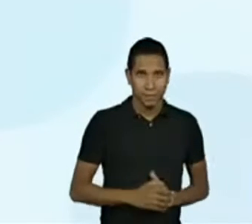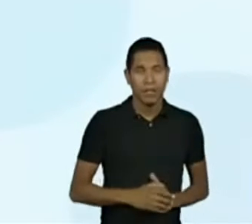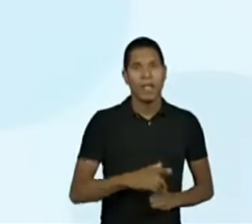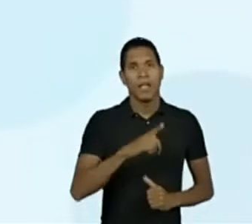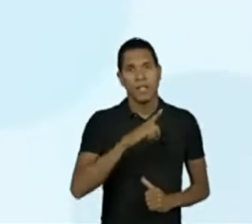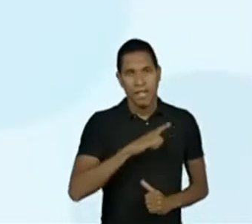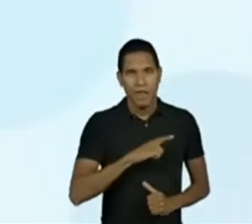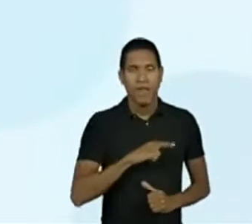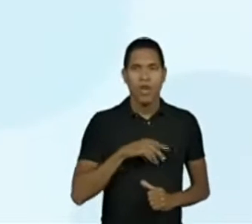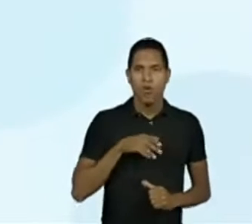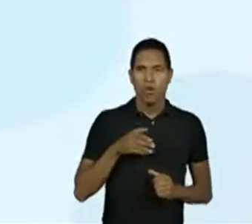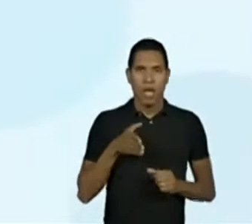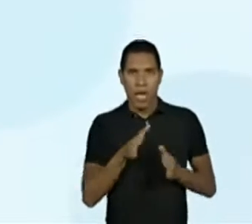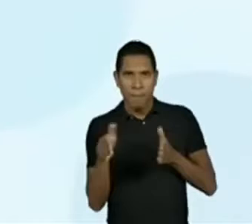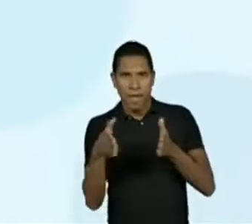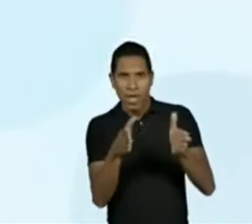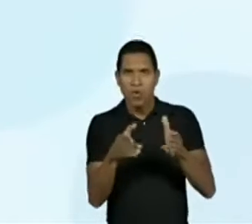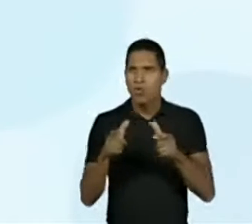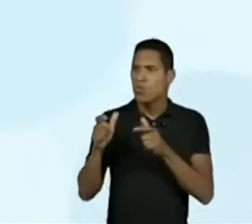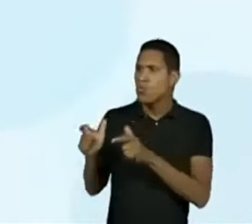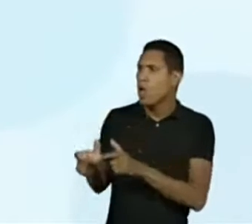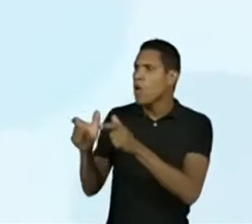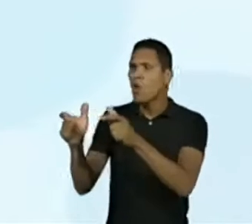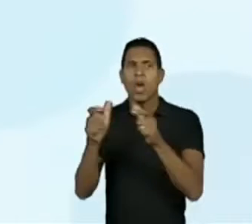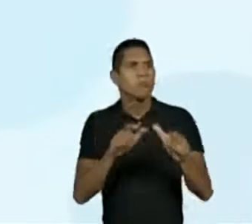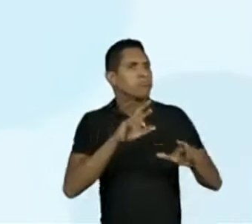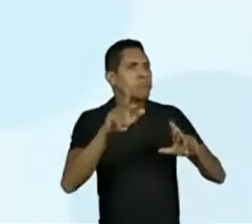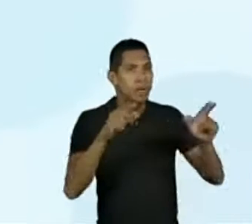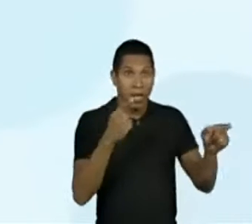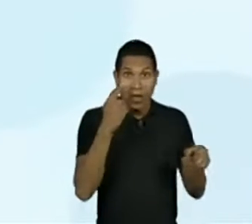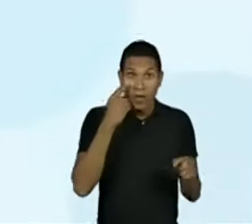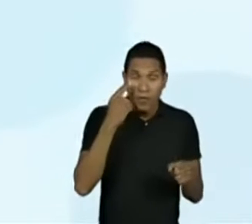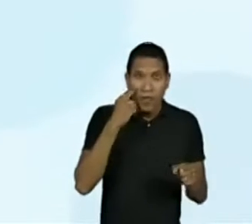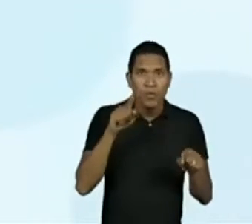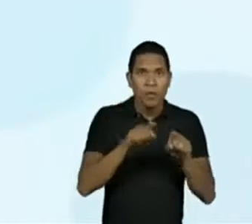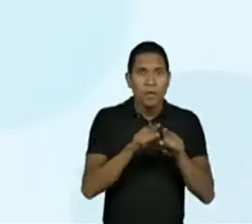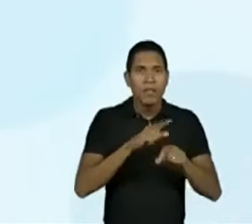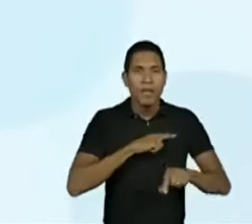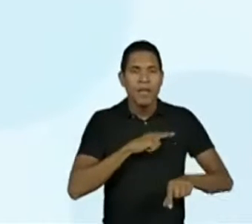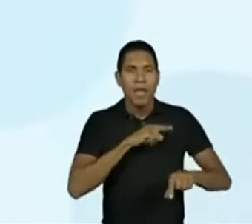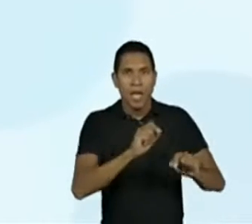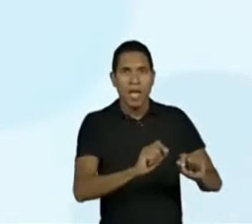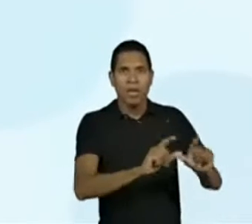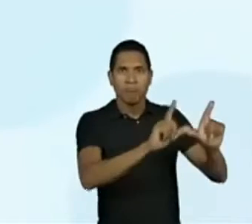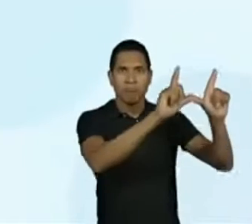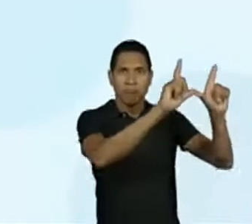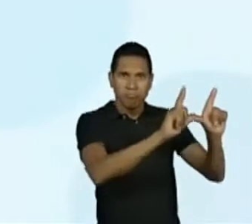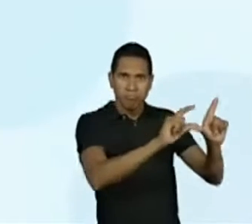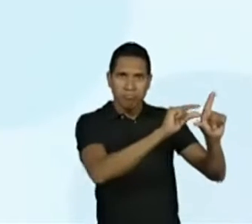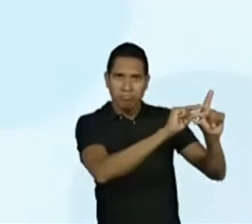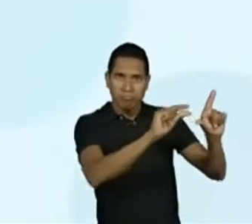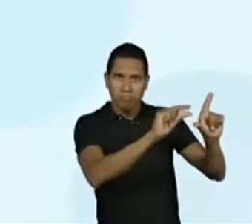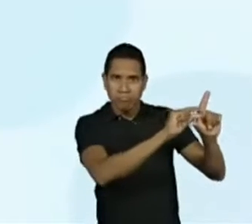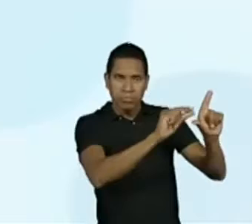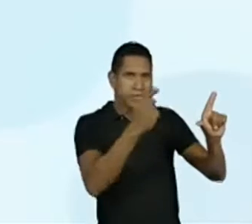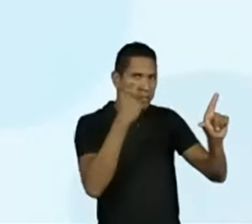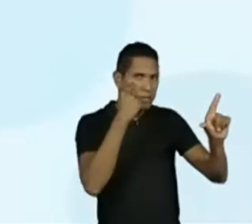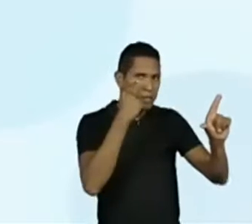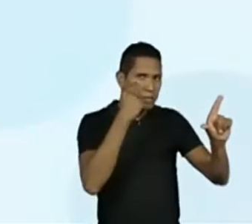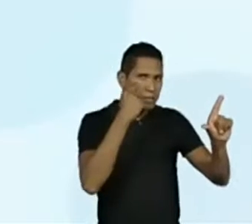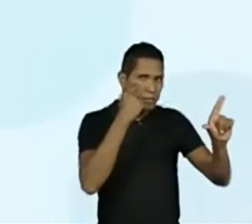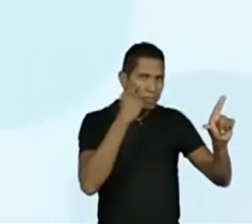a vários lugares e observou alguns relógios. Veja as fotos e responda o que o relógio registra em cada situação.